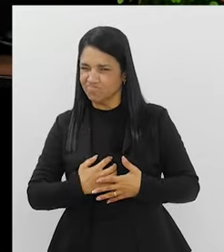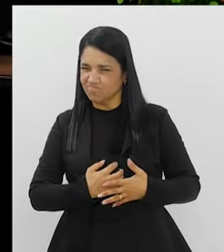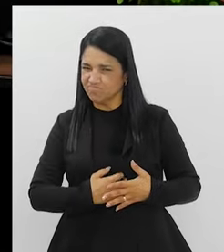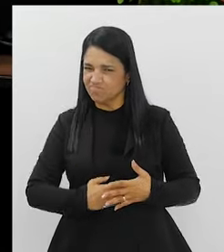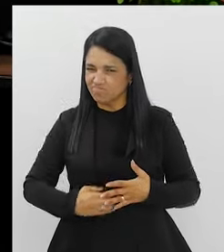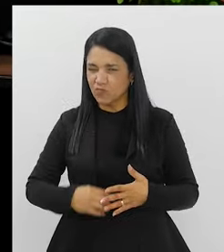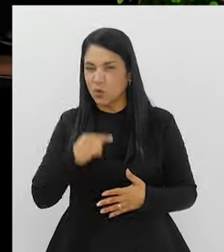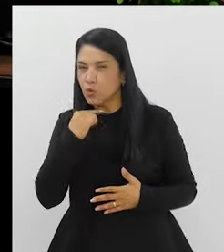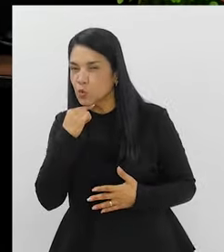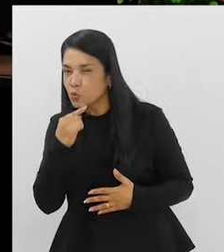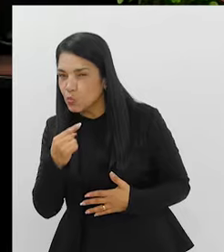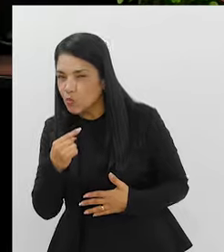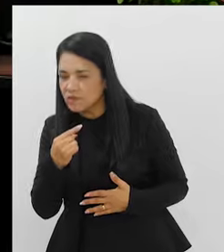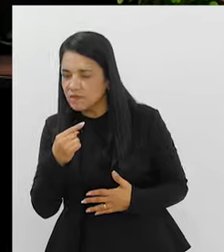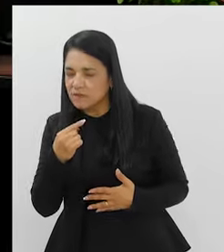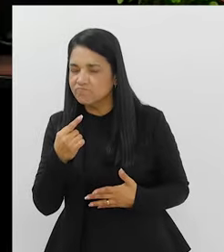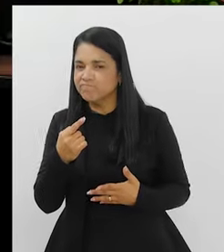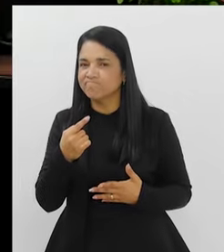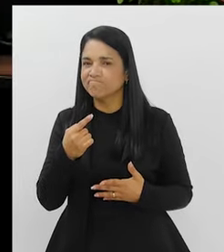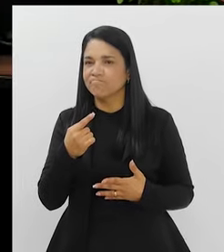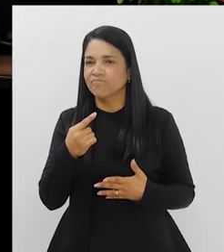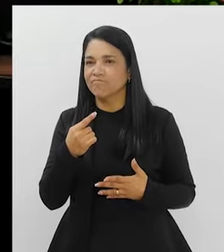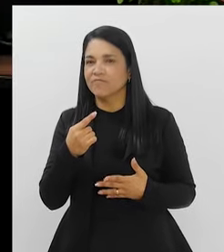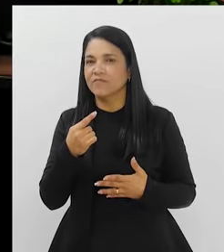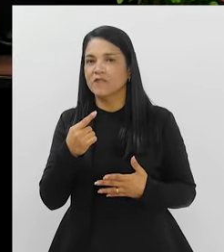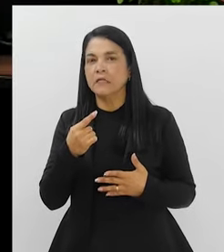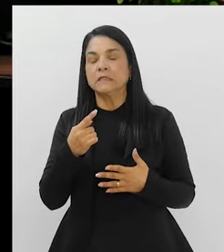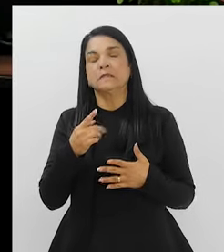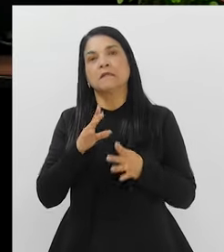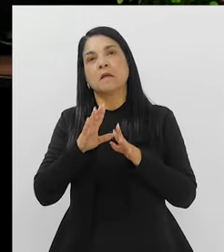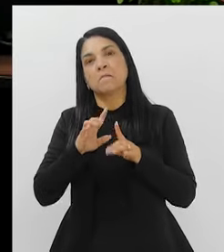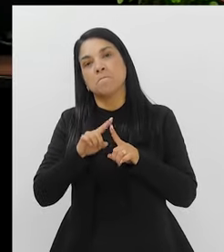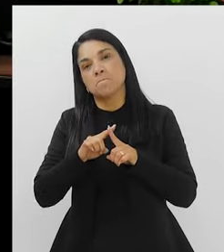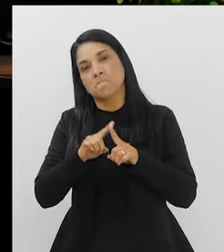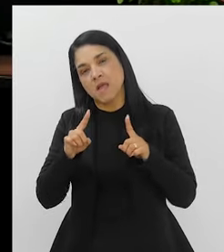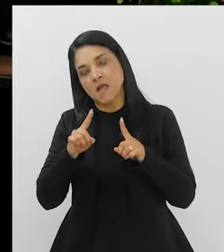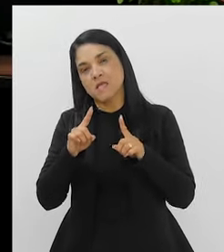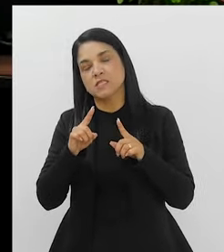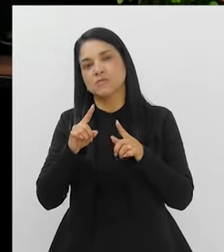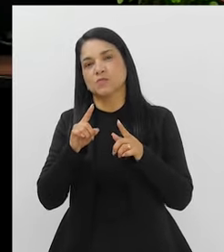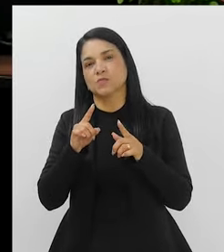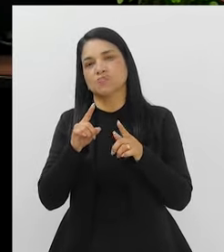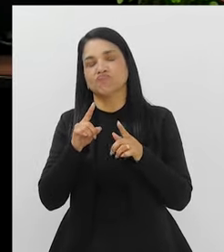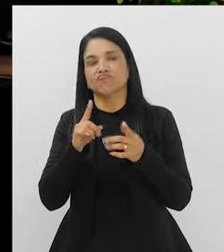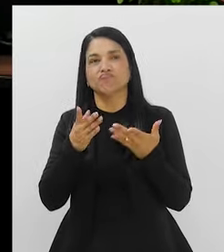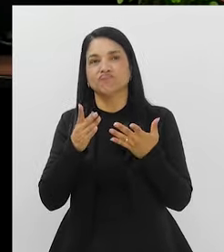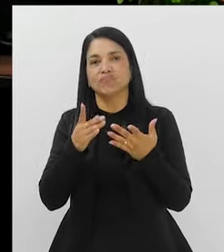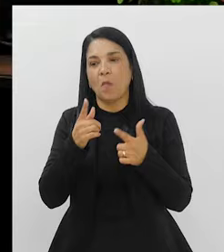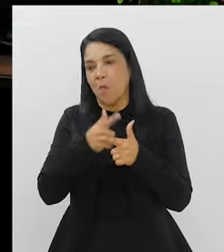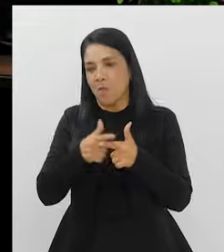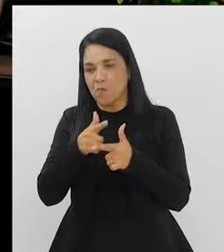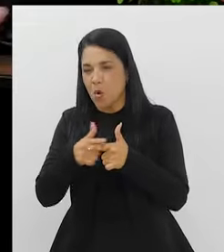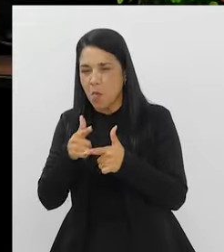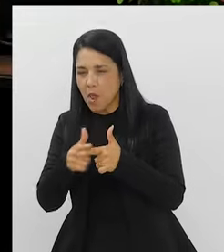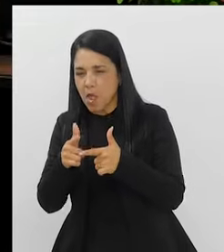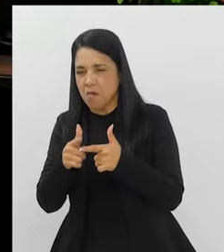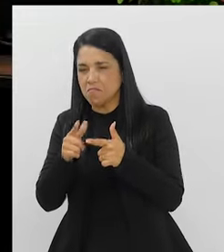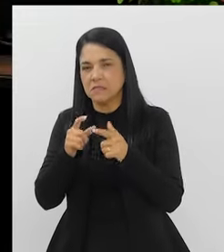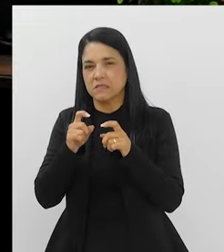desconforto, tem uma dúvida que seja, mesmo que seja pra questões sexuais, né? Olha, doutora,